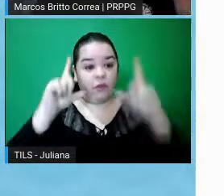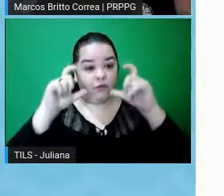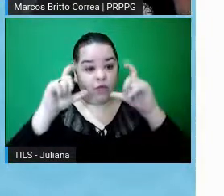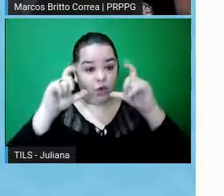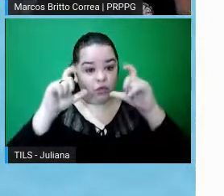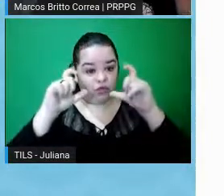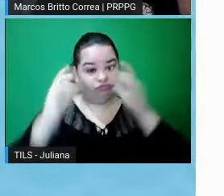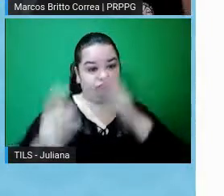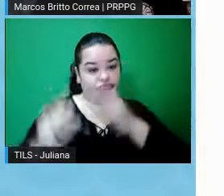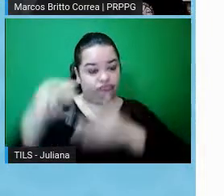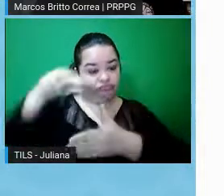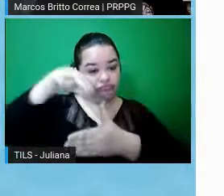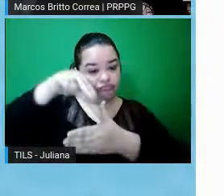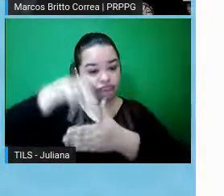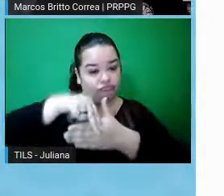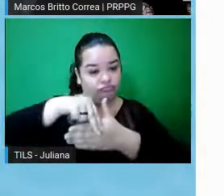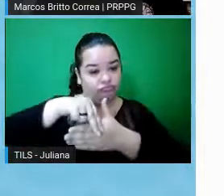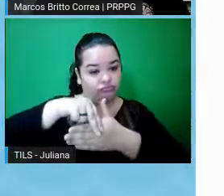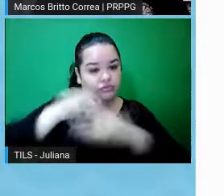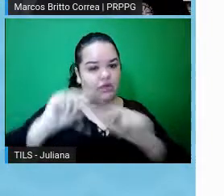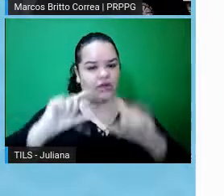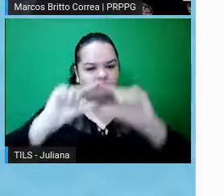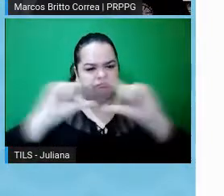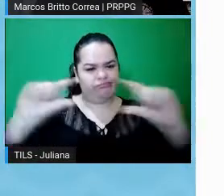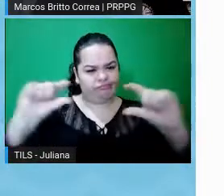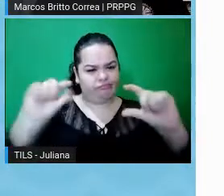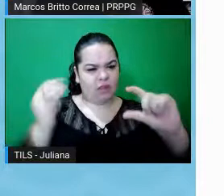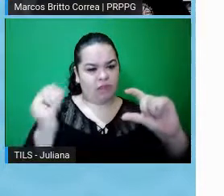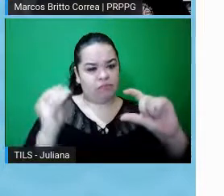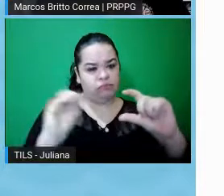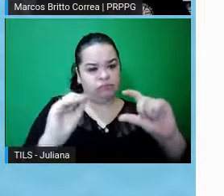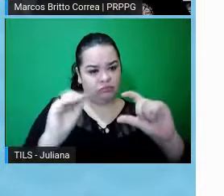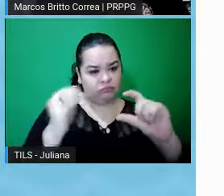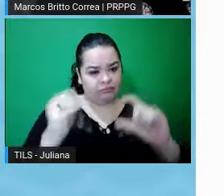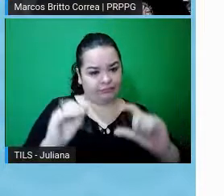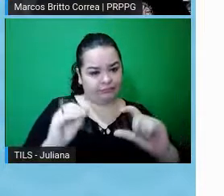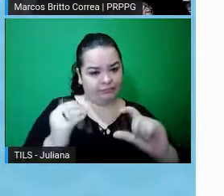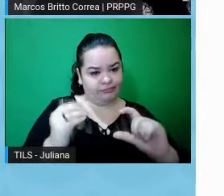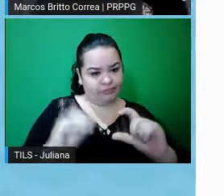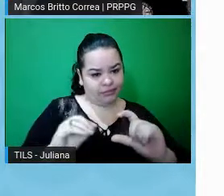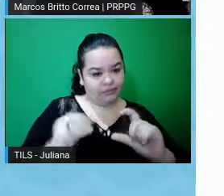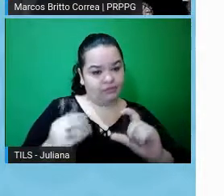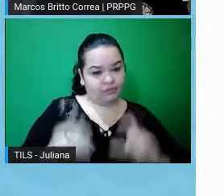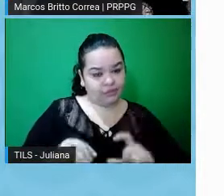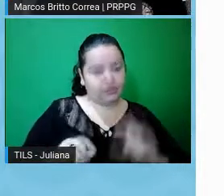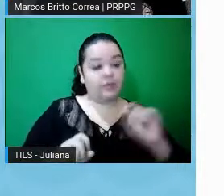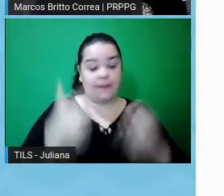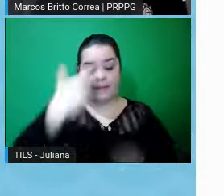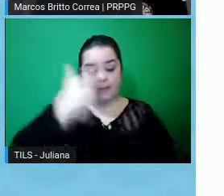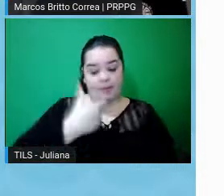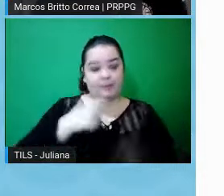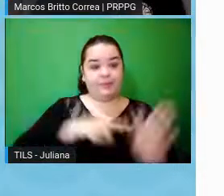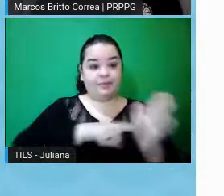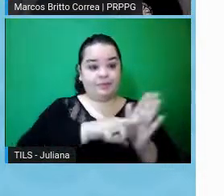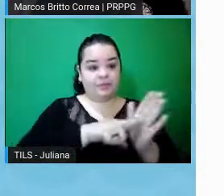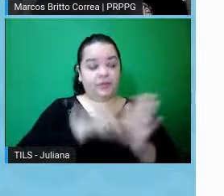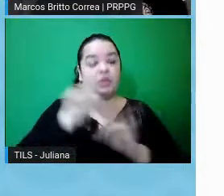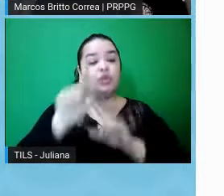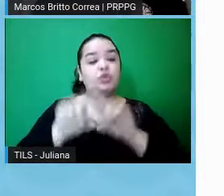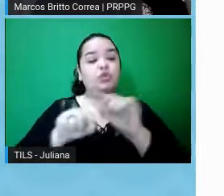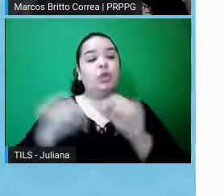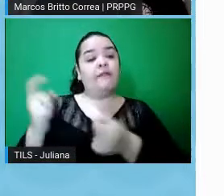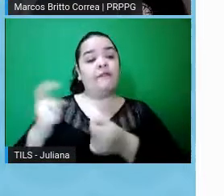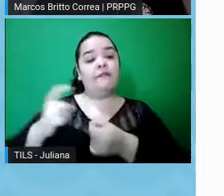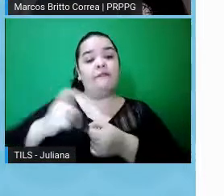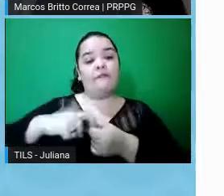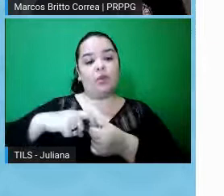anexado. É no preenchimento dessas informações também, e isso é extremamente importante, onde o pesquisador, ele vai escolher o vínculo com a instituição,